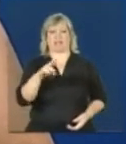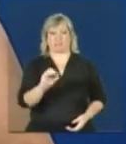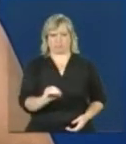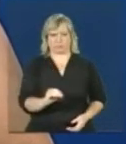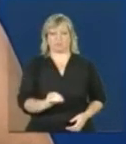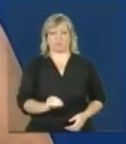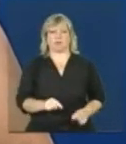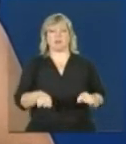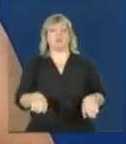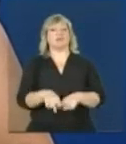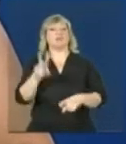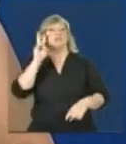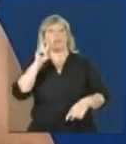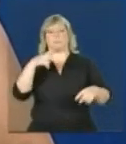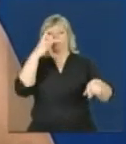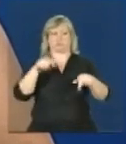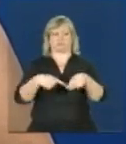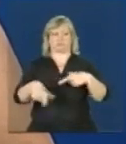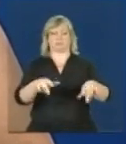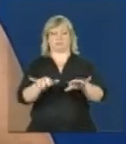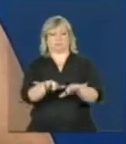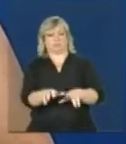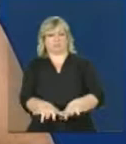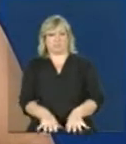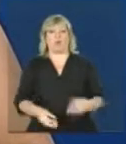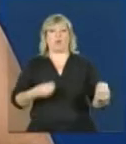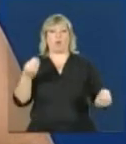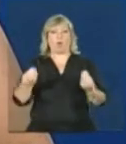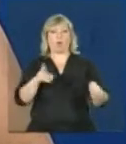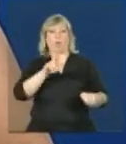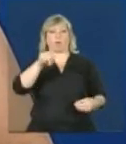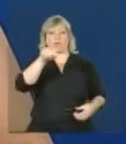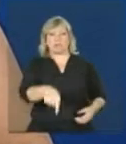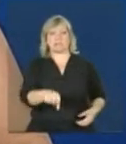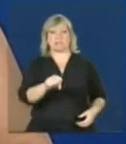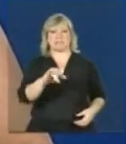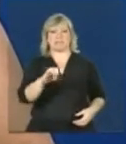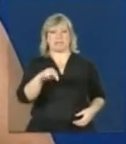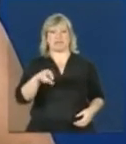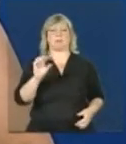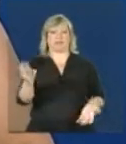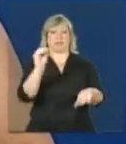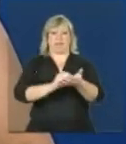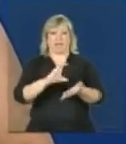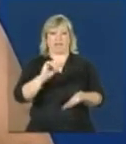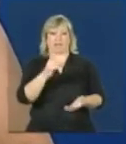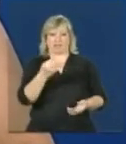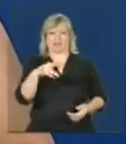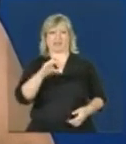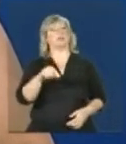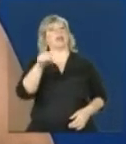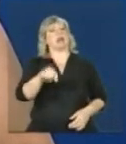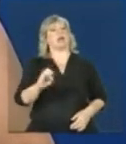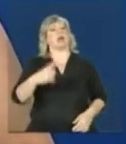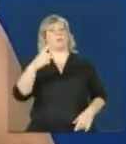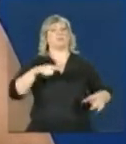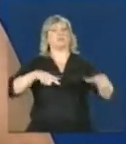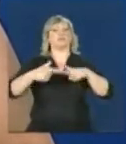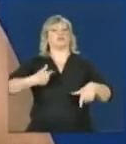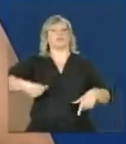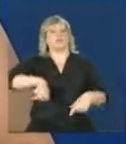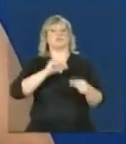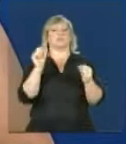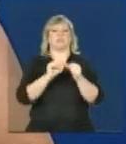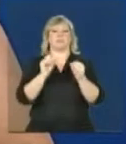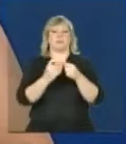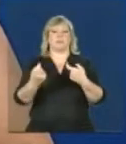operacional dos digitadores para utilizar o sistema de cadastramento, essa é uma ação que nós fazemos em